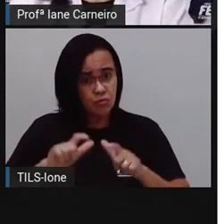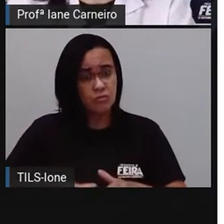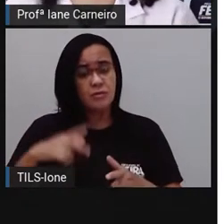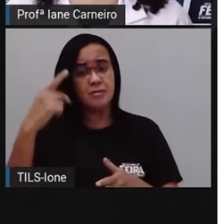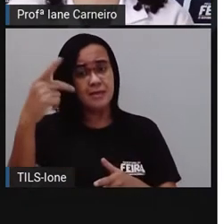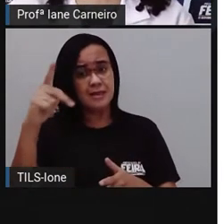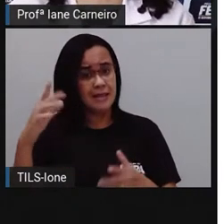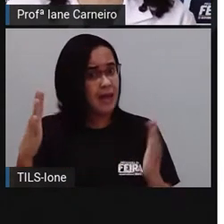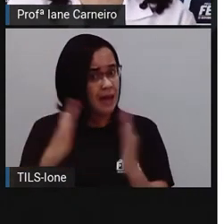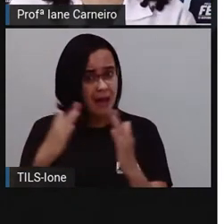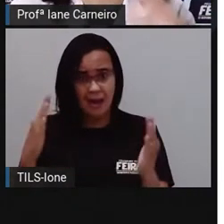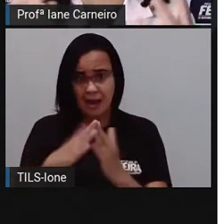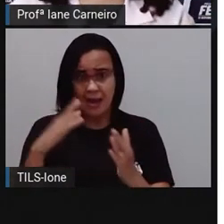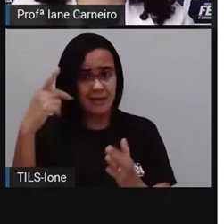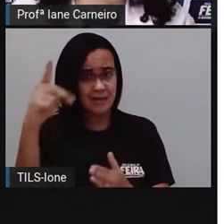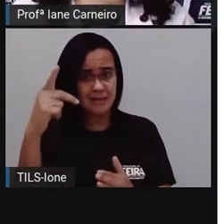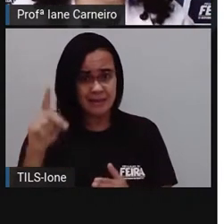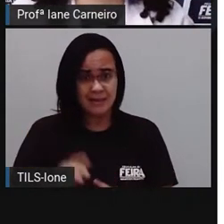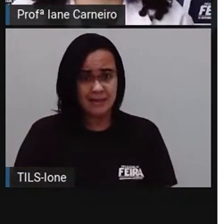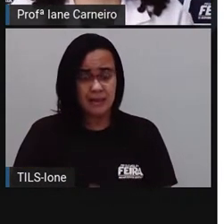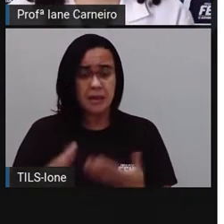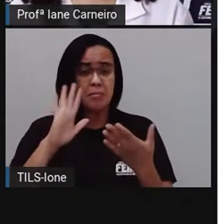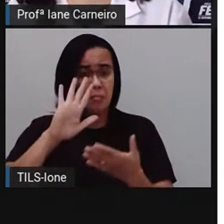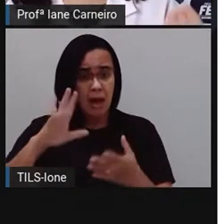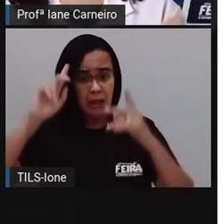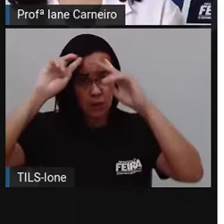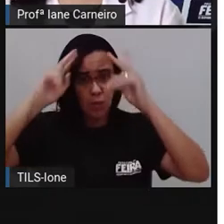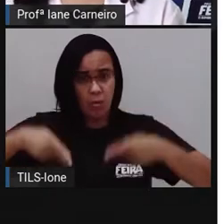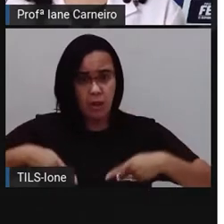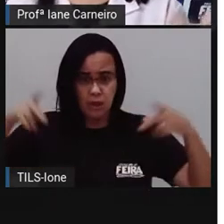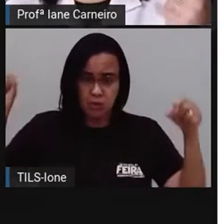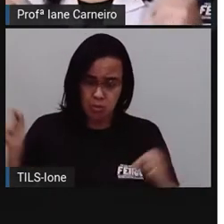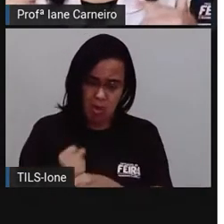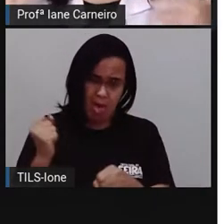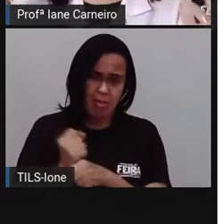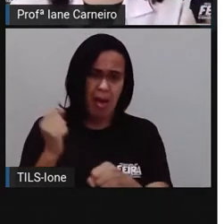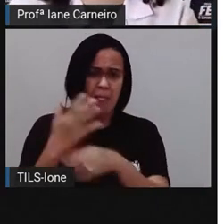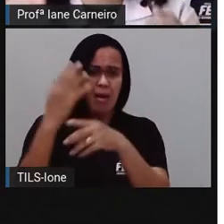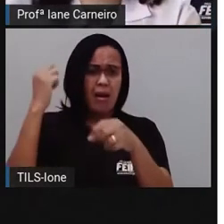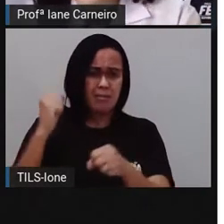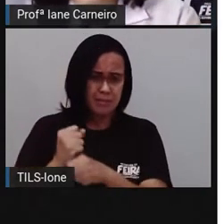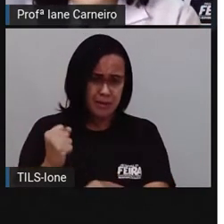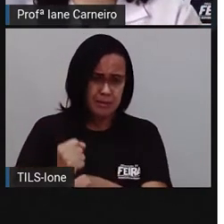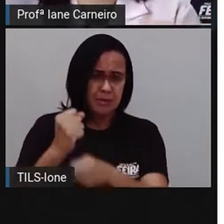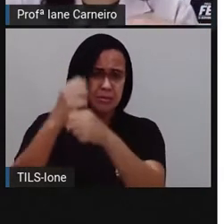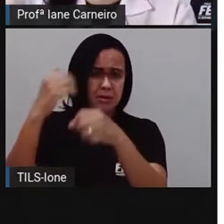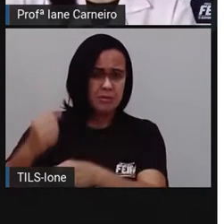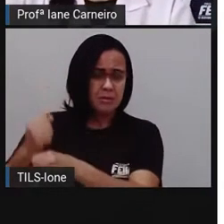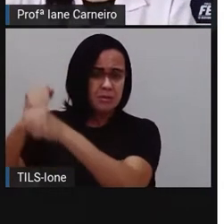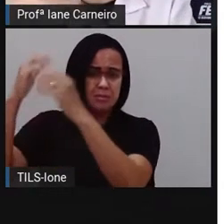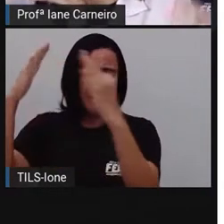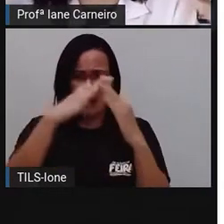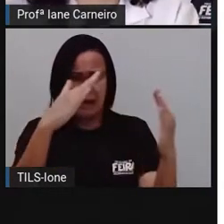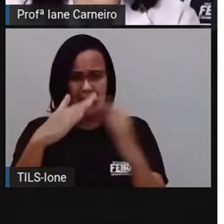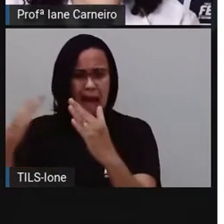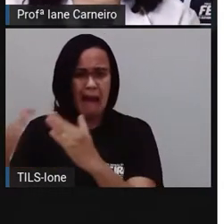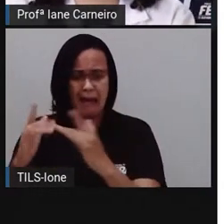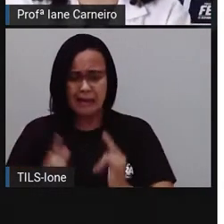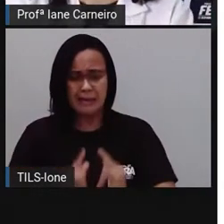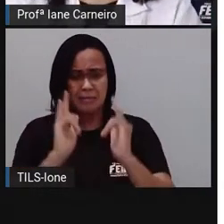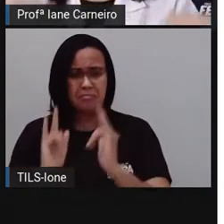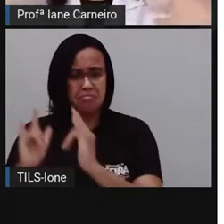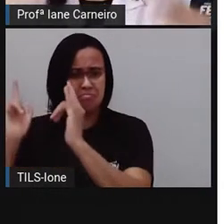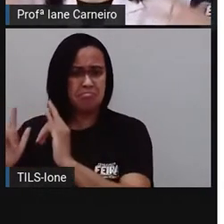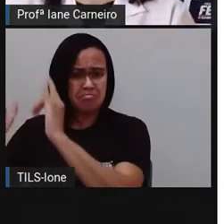era a casa deles, né? E a gente foi construindo. E esses animais, hoje em dia, a gente fala, ai, meu Deus, os animais estão indo para a cidade,